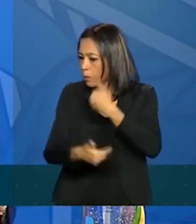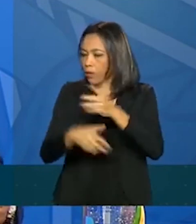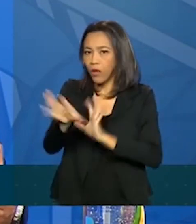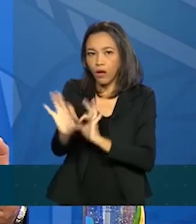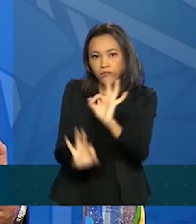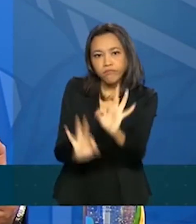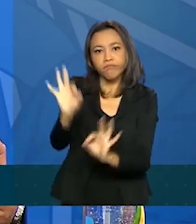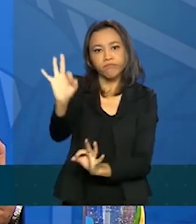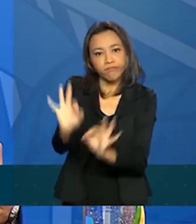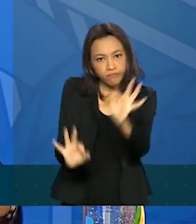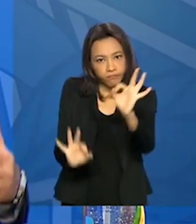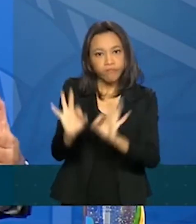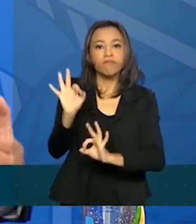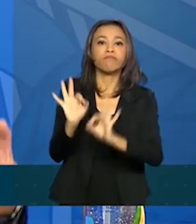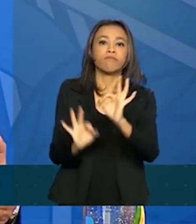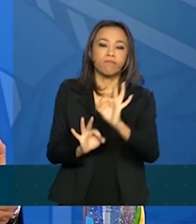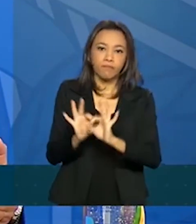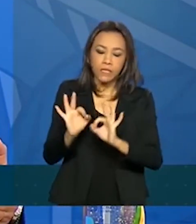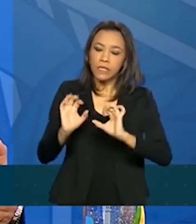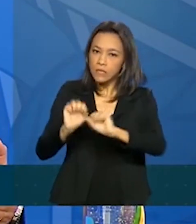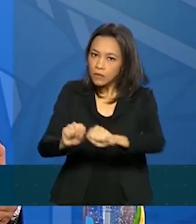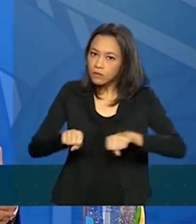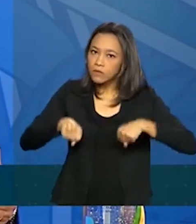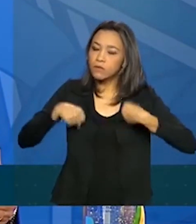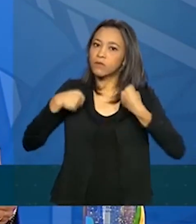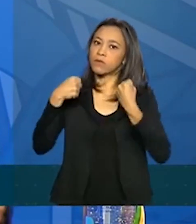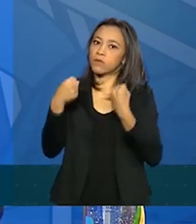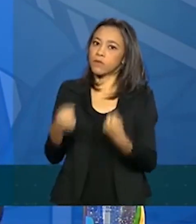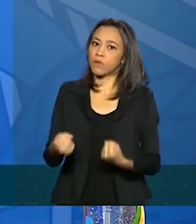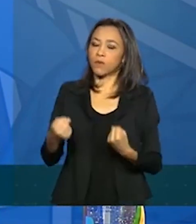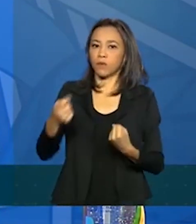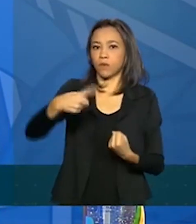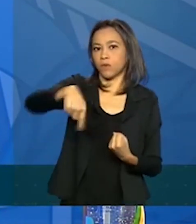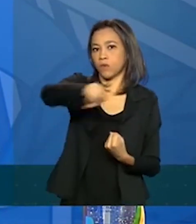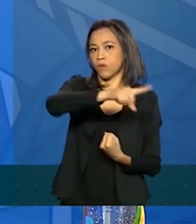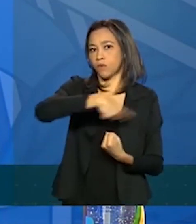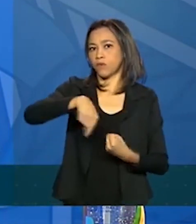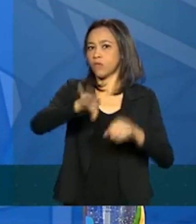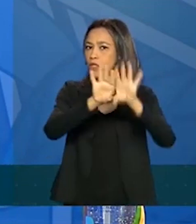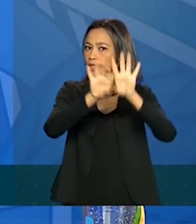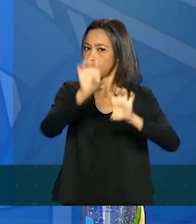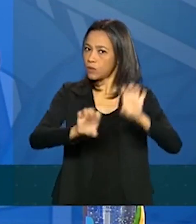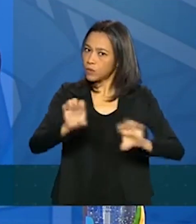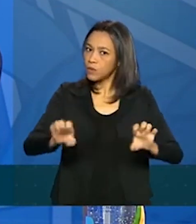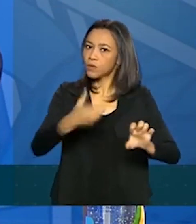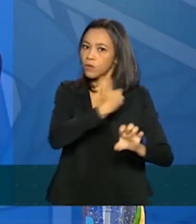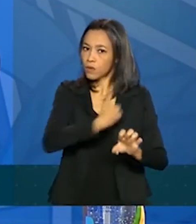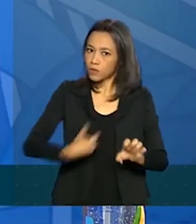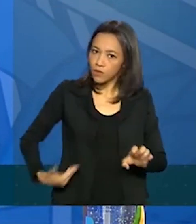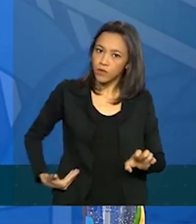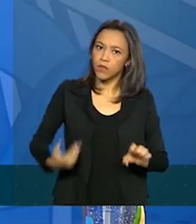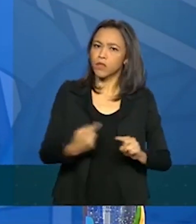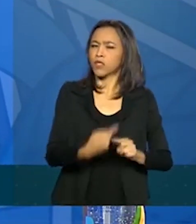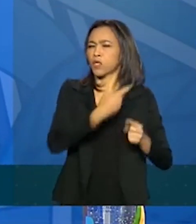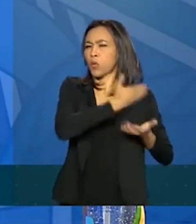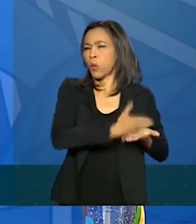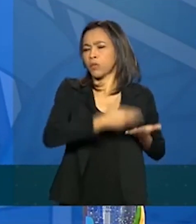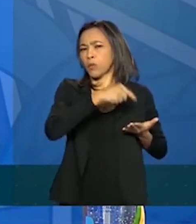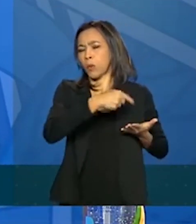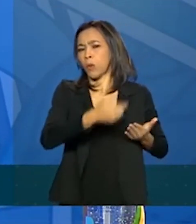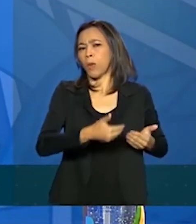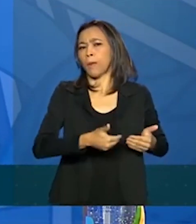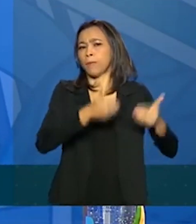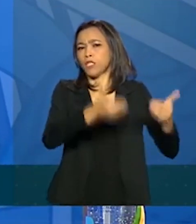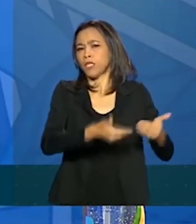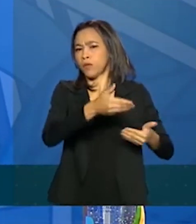com um superesforço de toda a estrutura de governo que perpassou desde o Ministério da Economia,